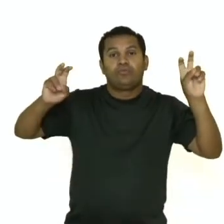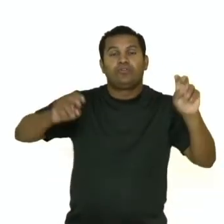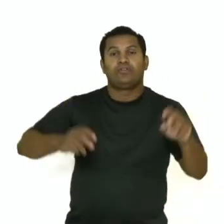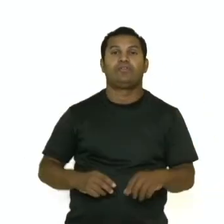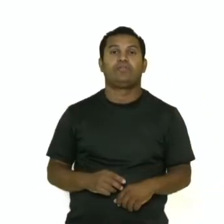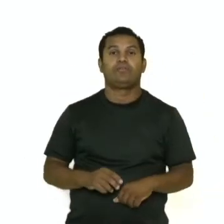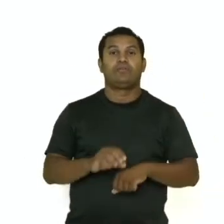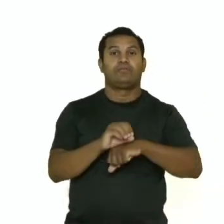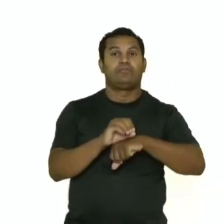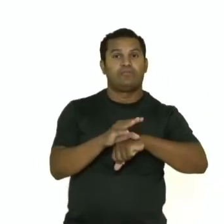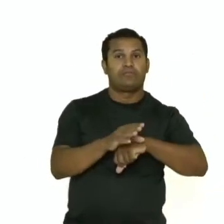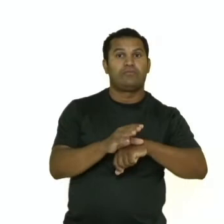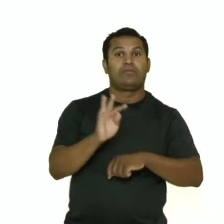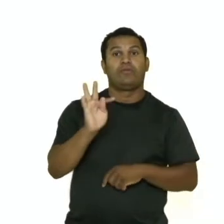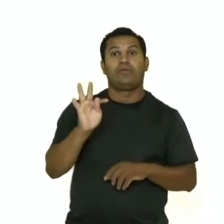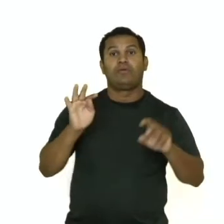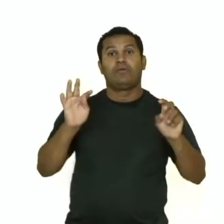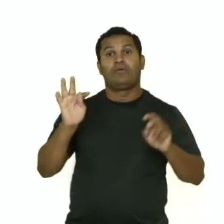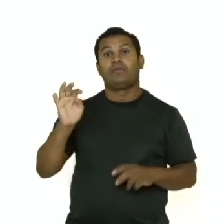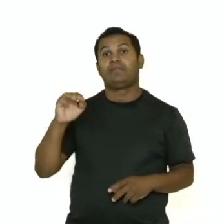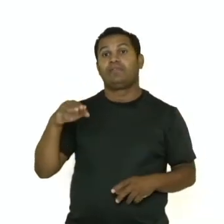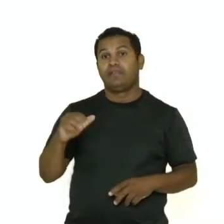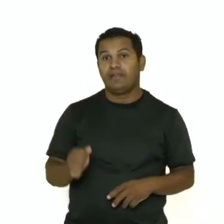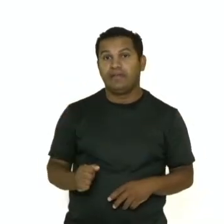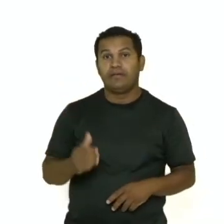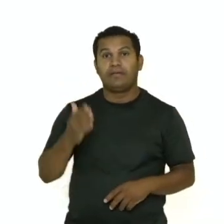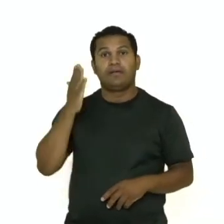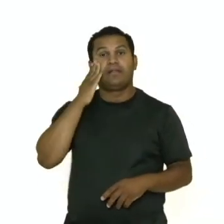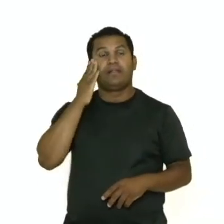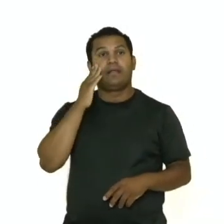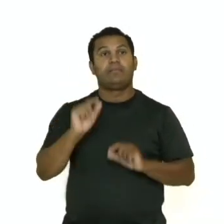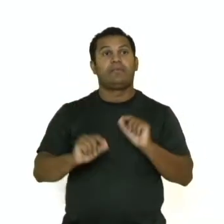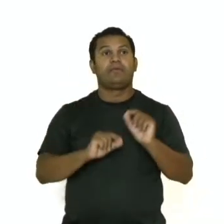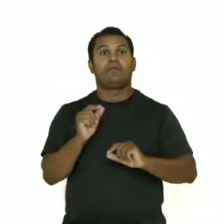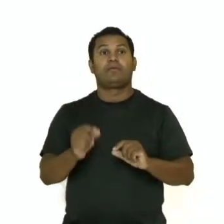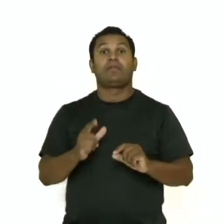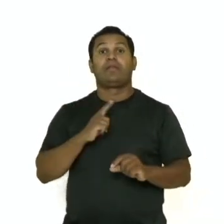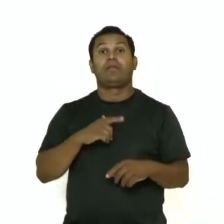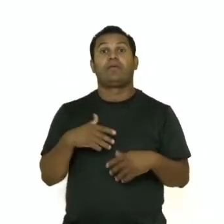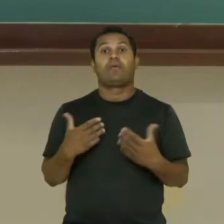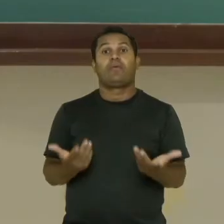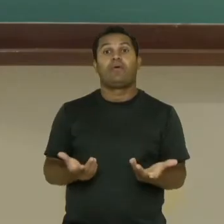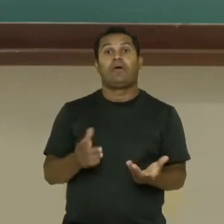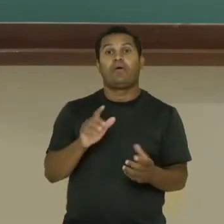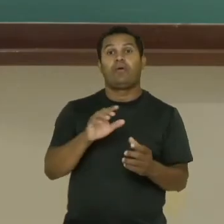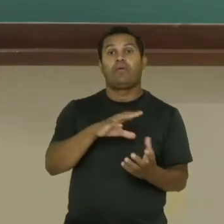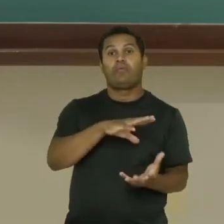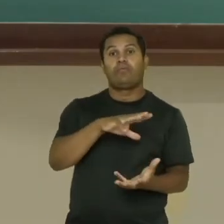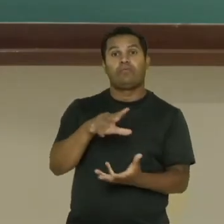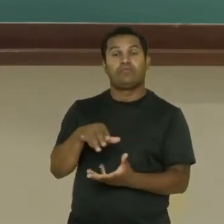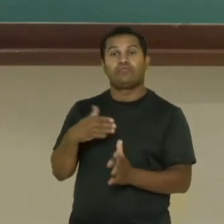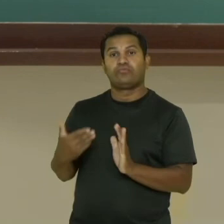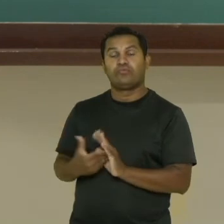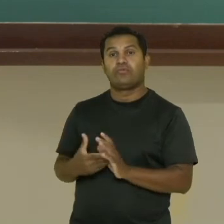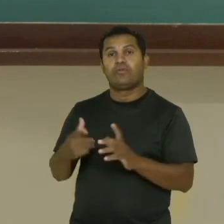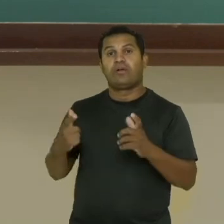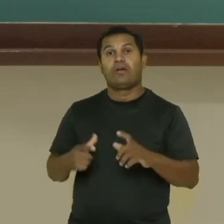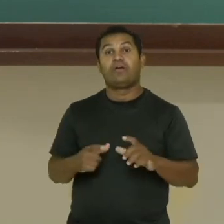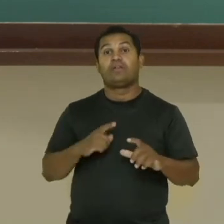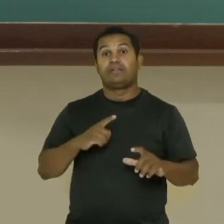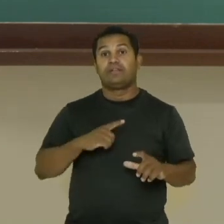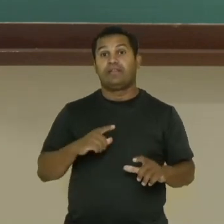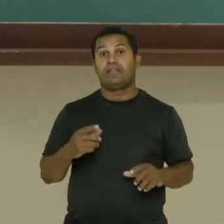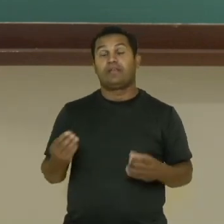prática, ó, videogame se torna ferramentas para movimentar turismo global. O título, a manchete em letras